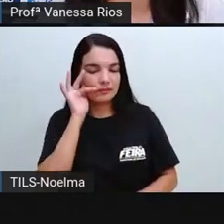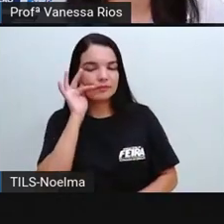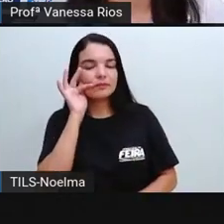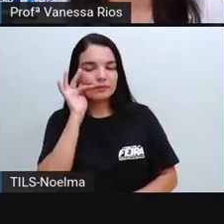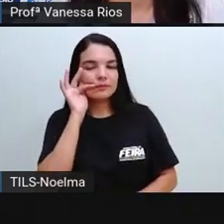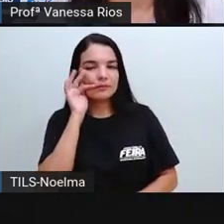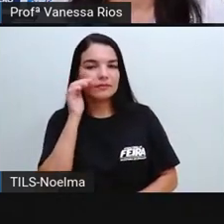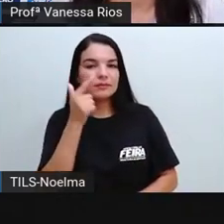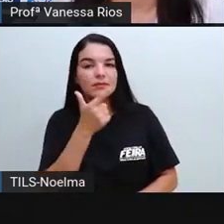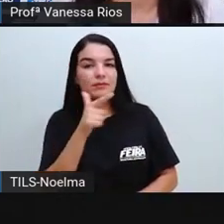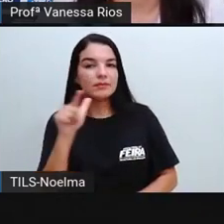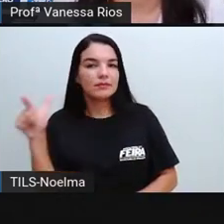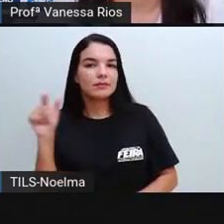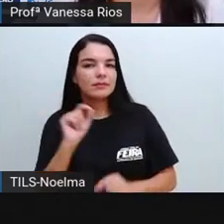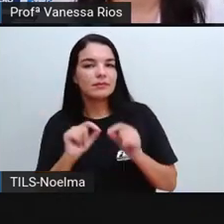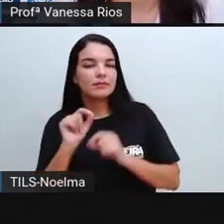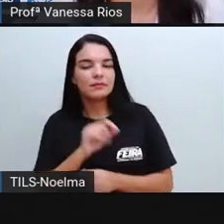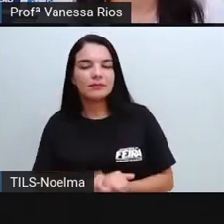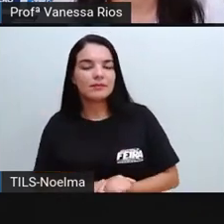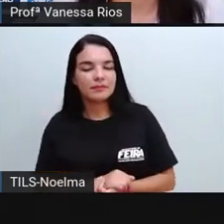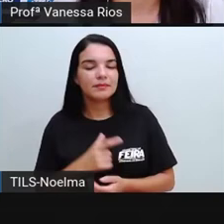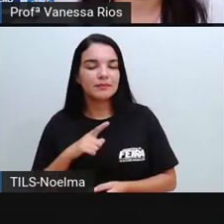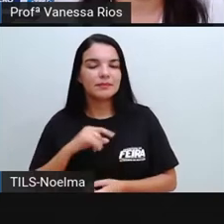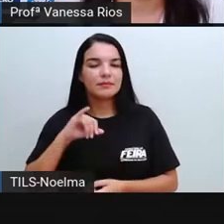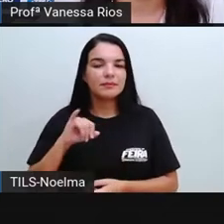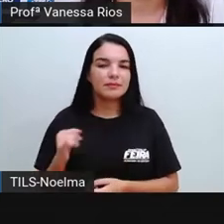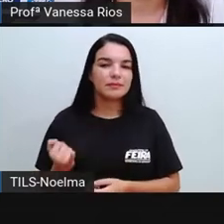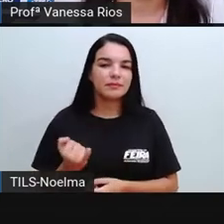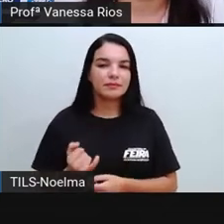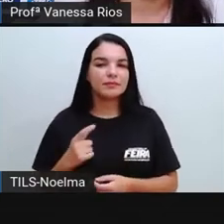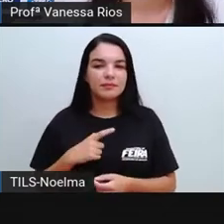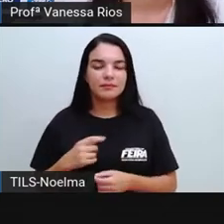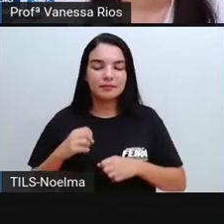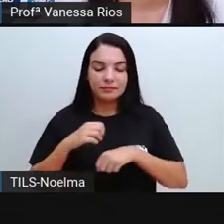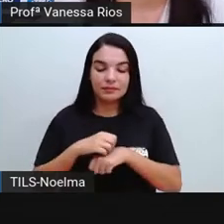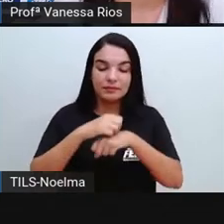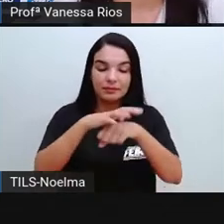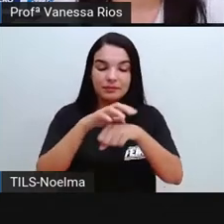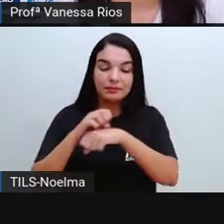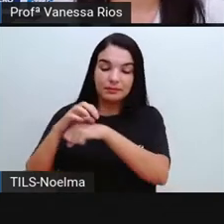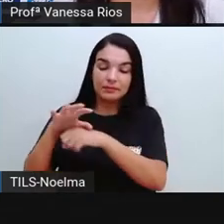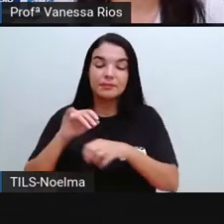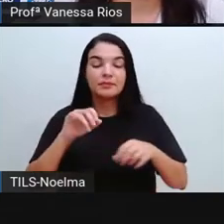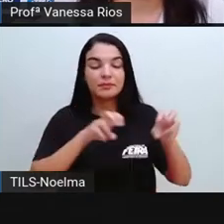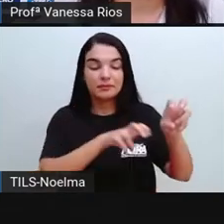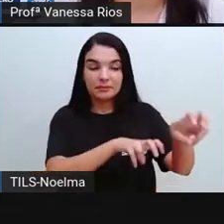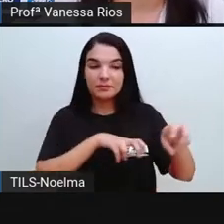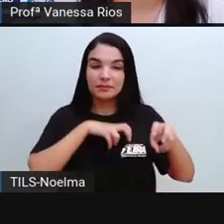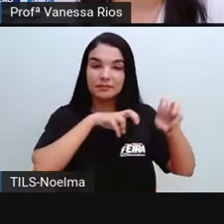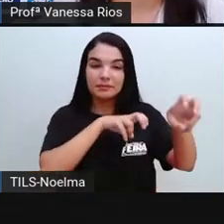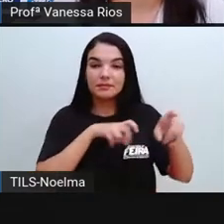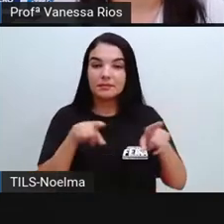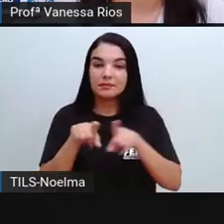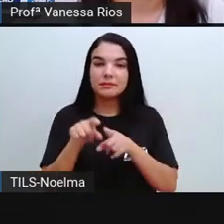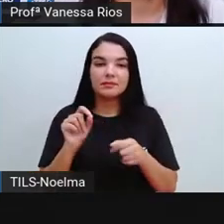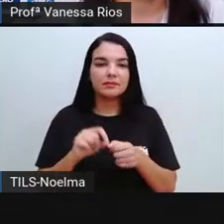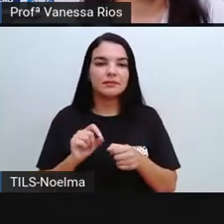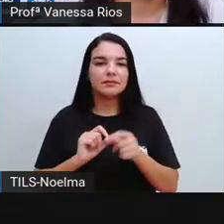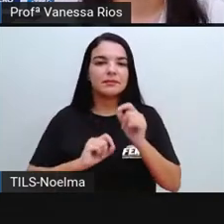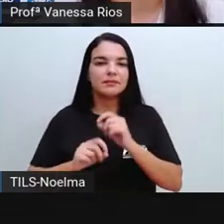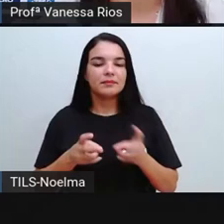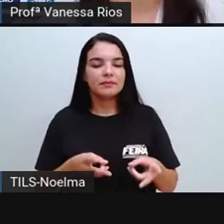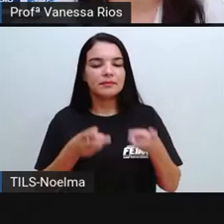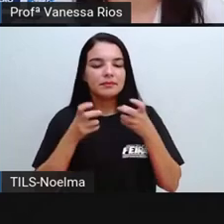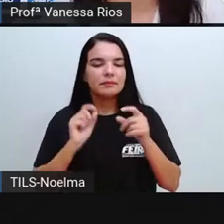produto que é oportunizado em sua produção pela agricultura. E a gente também percebe, né? A utilização das